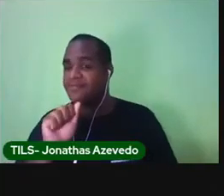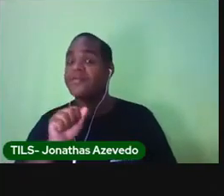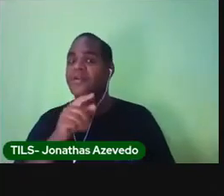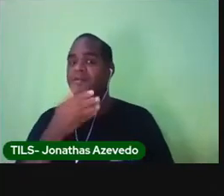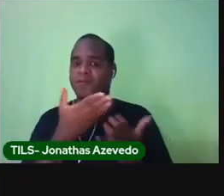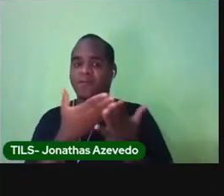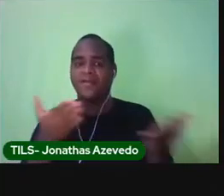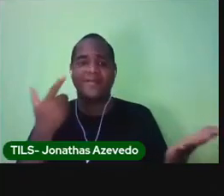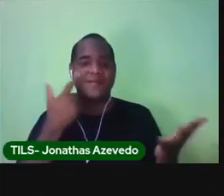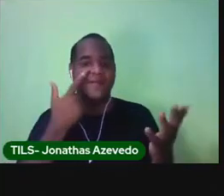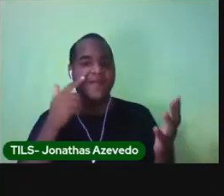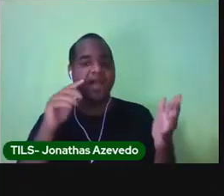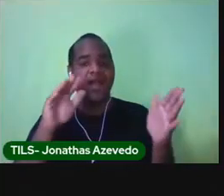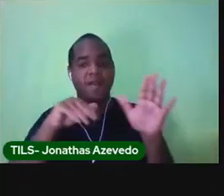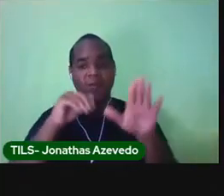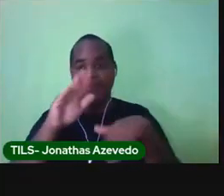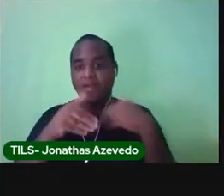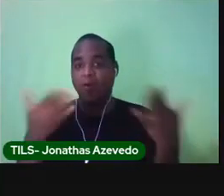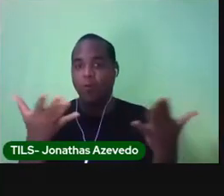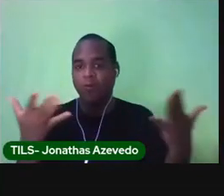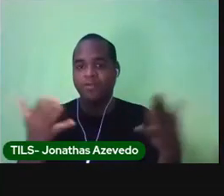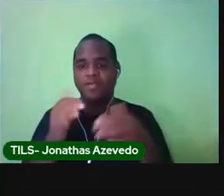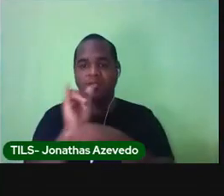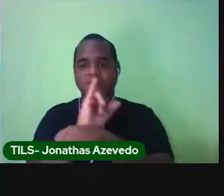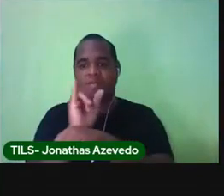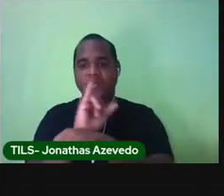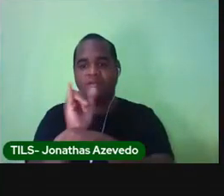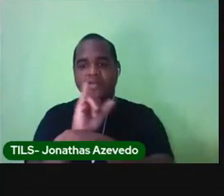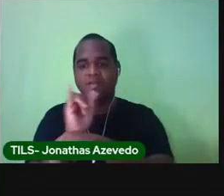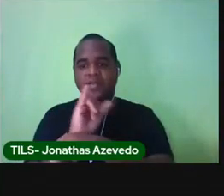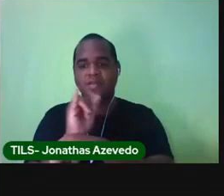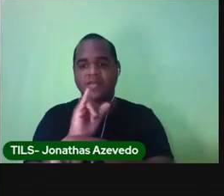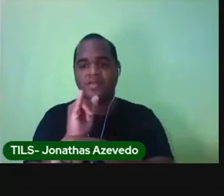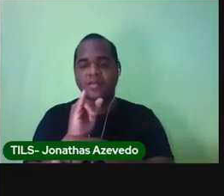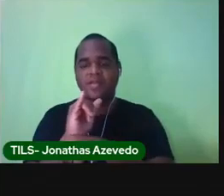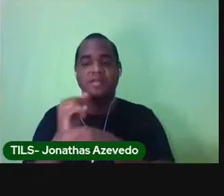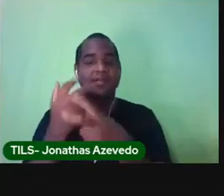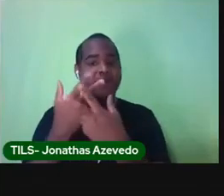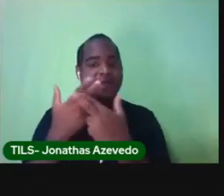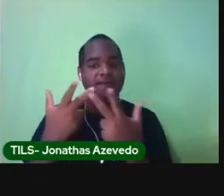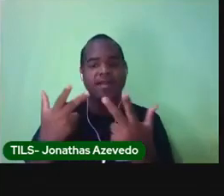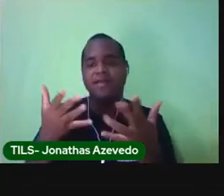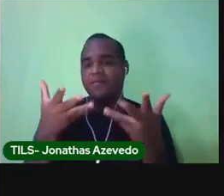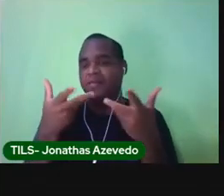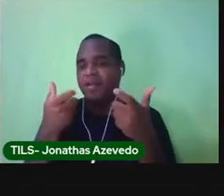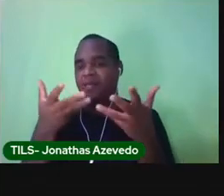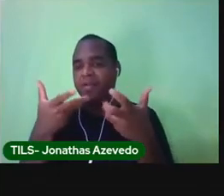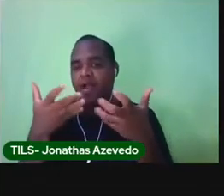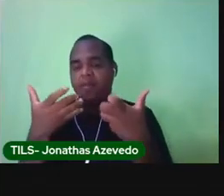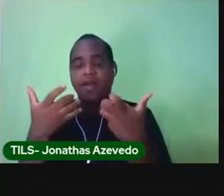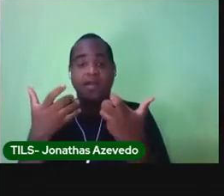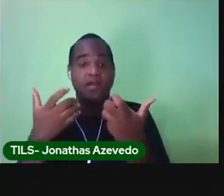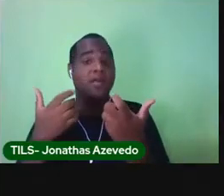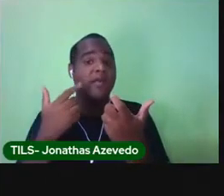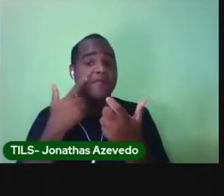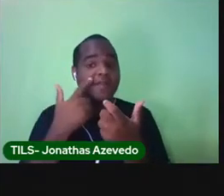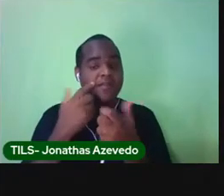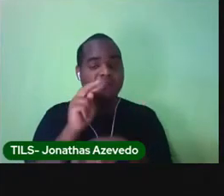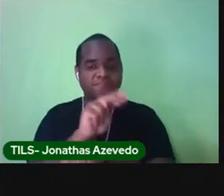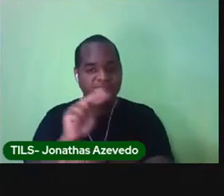você vai assistir a aula comigo aqui no canal do YouTube durante o percurso pedagógico das aulas não presenciais, tá bom?